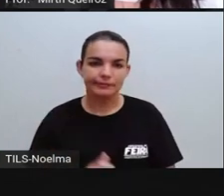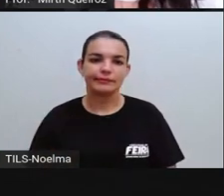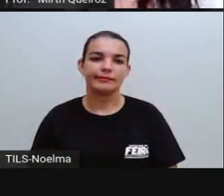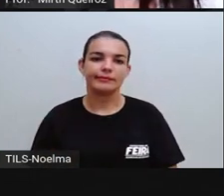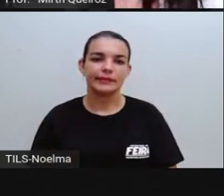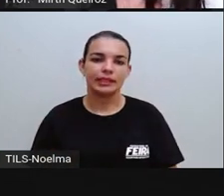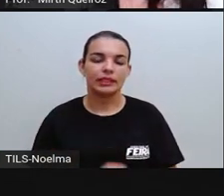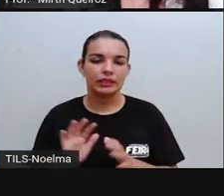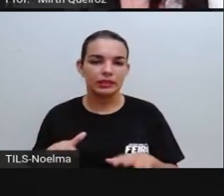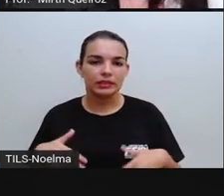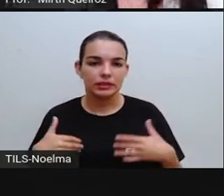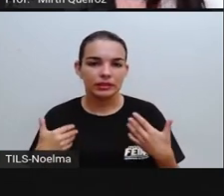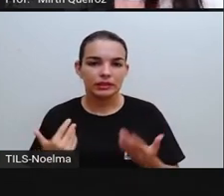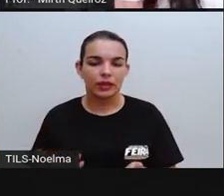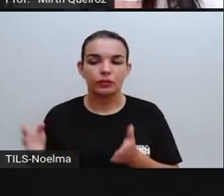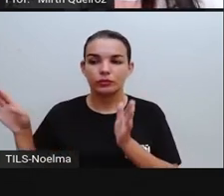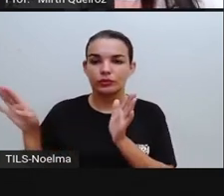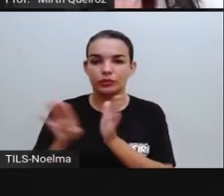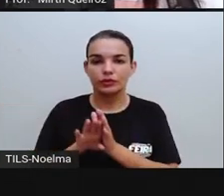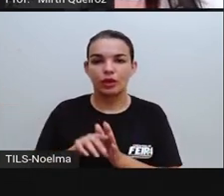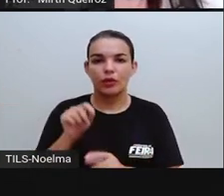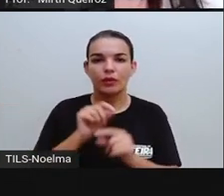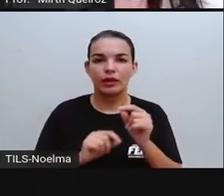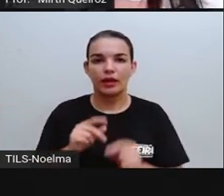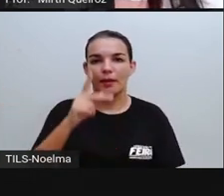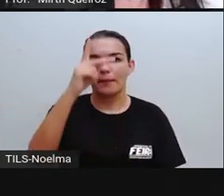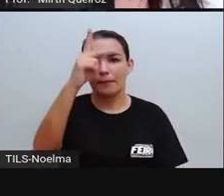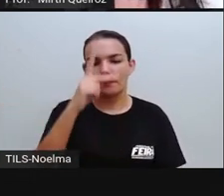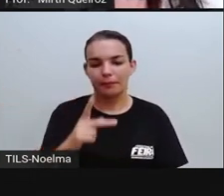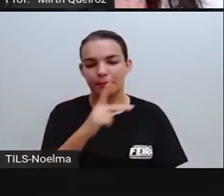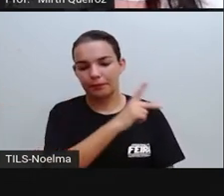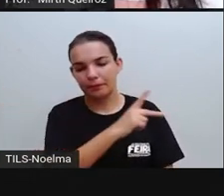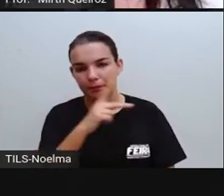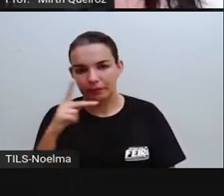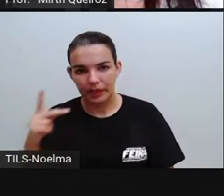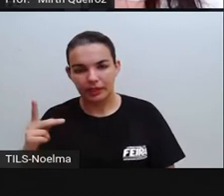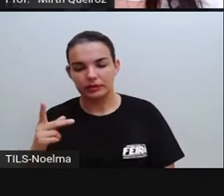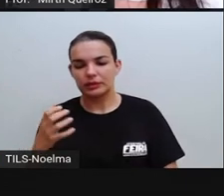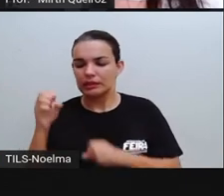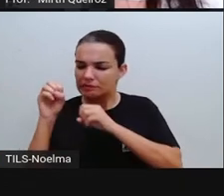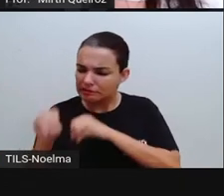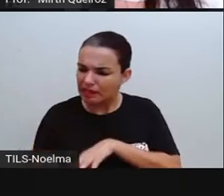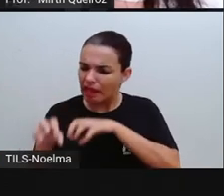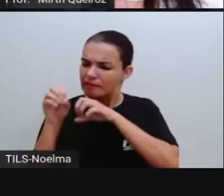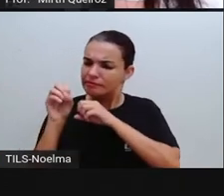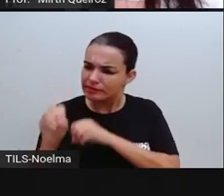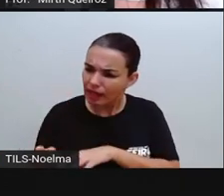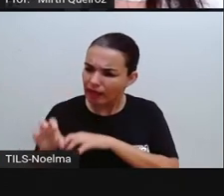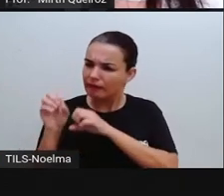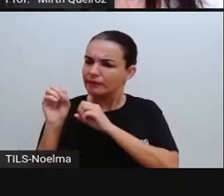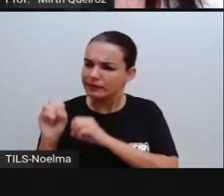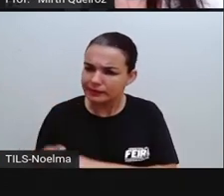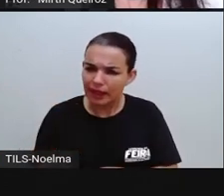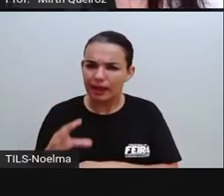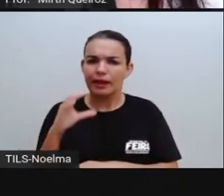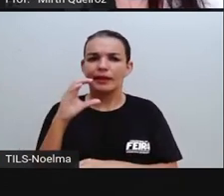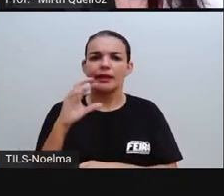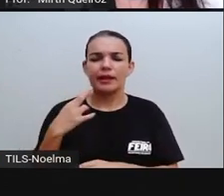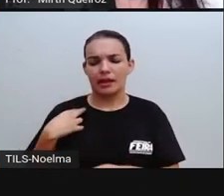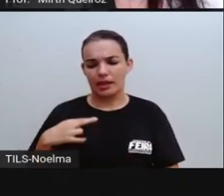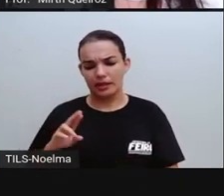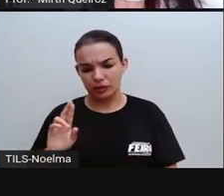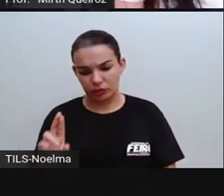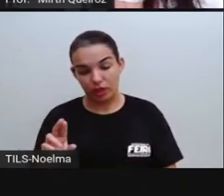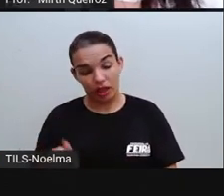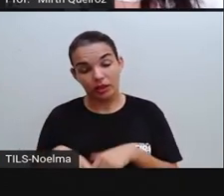Então, vieram os padres jesuítas que tiveram a missão aí de catequizar esses índios. Olha aí a influência